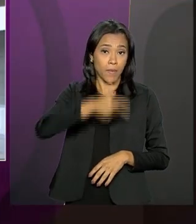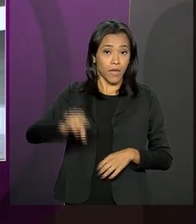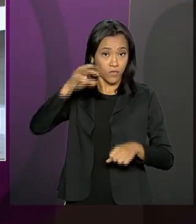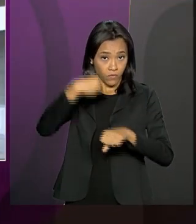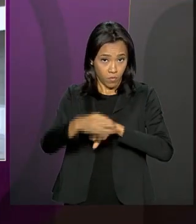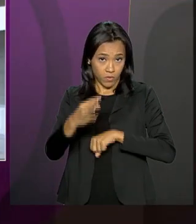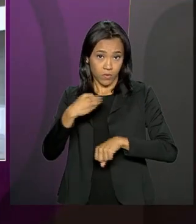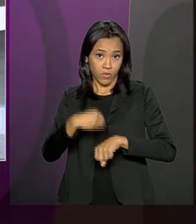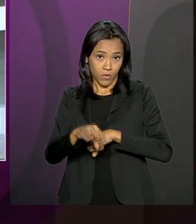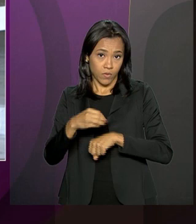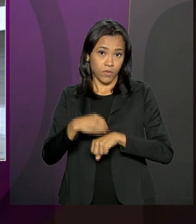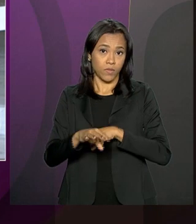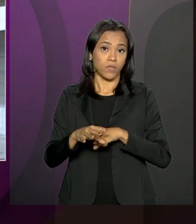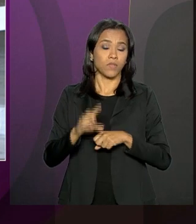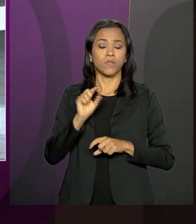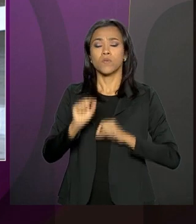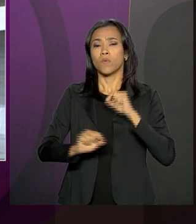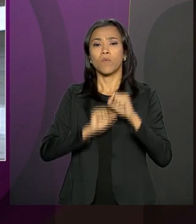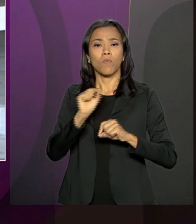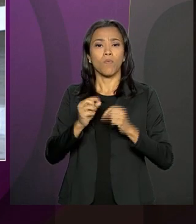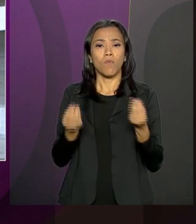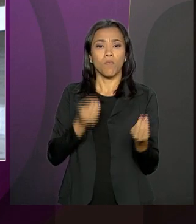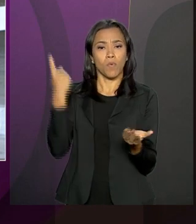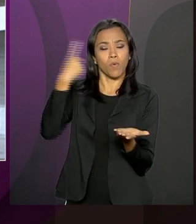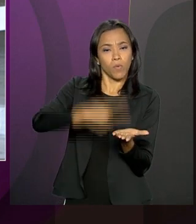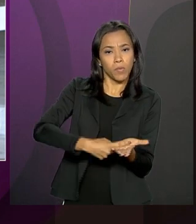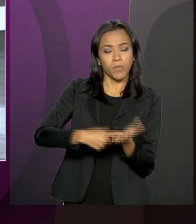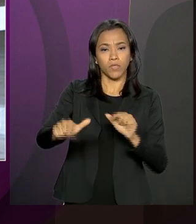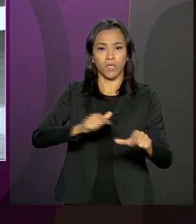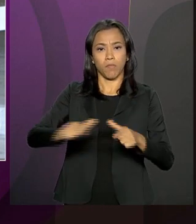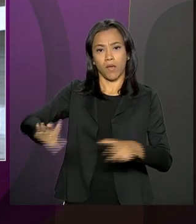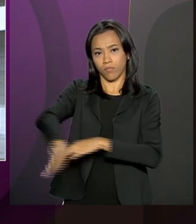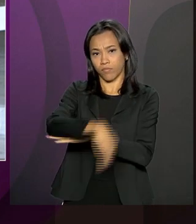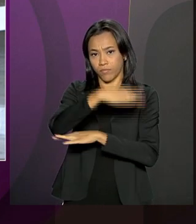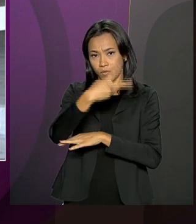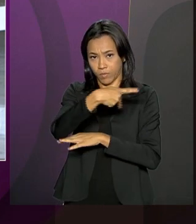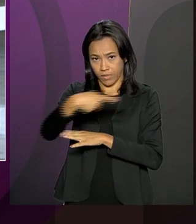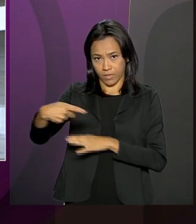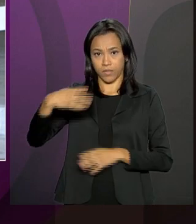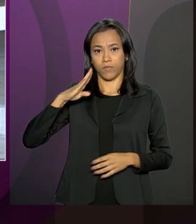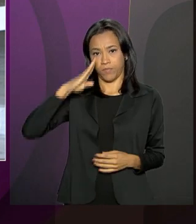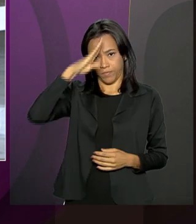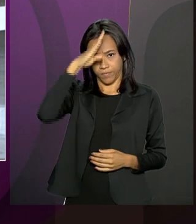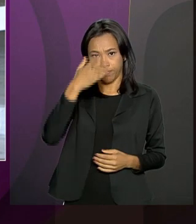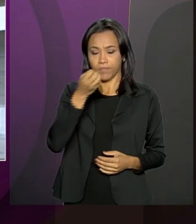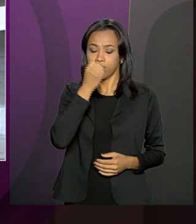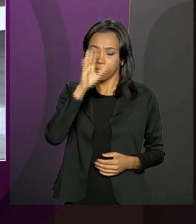informações a respeito da agenda do presidente da República, Jair Bolsonaro. Boa tarde, Luciana.